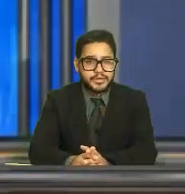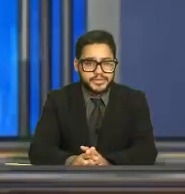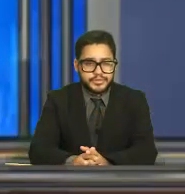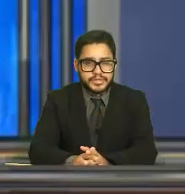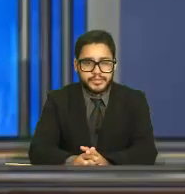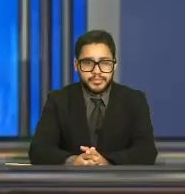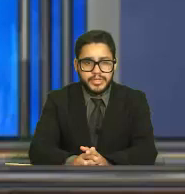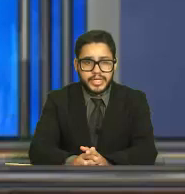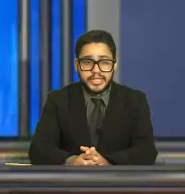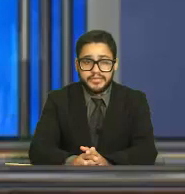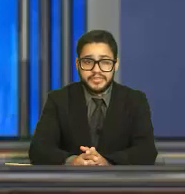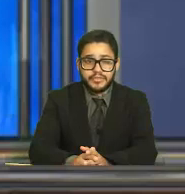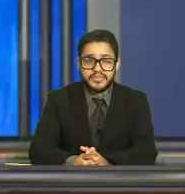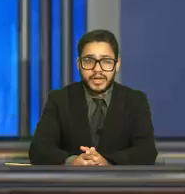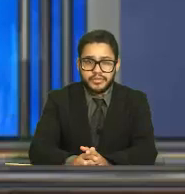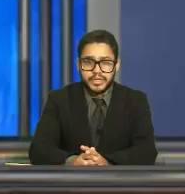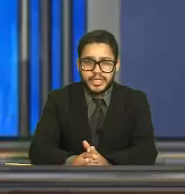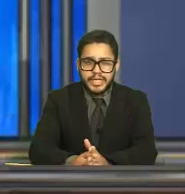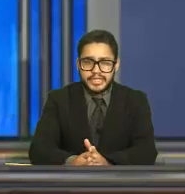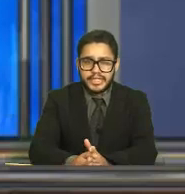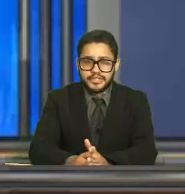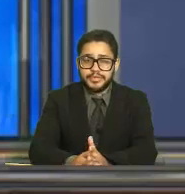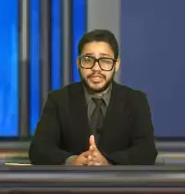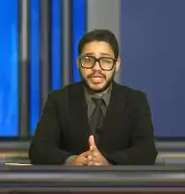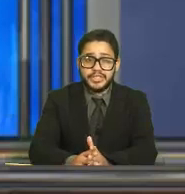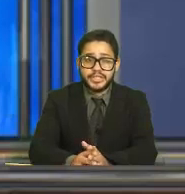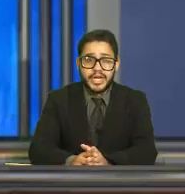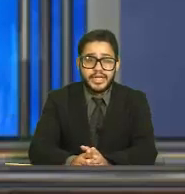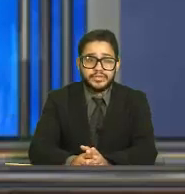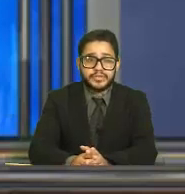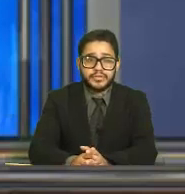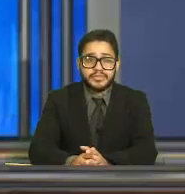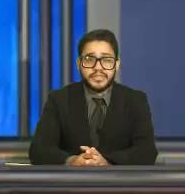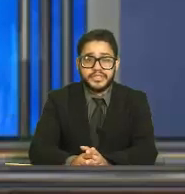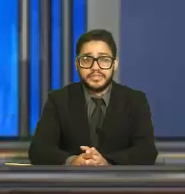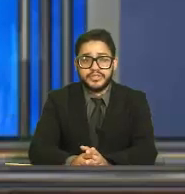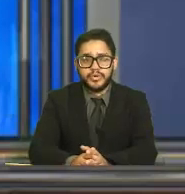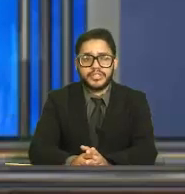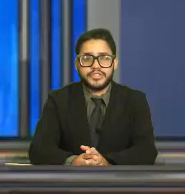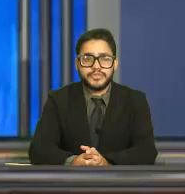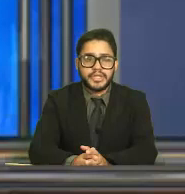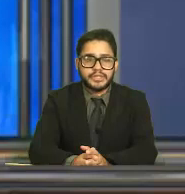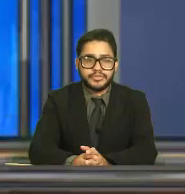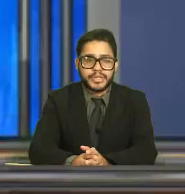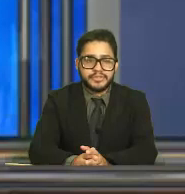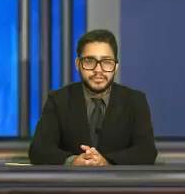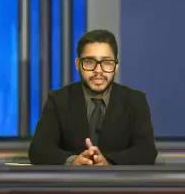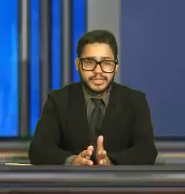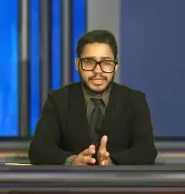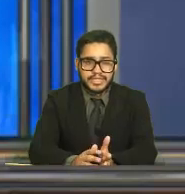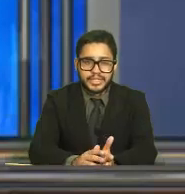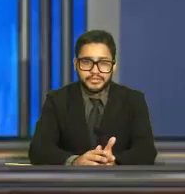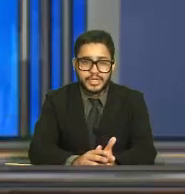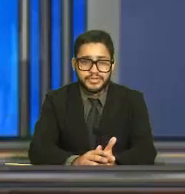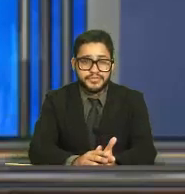Nacional de Segurança Pública e Defesa Social Entre as prioridades A redução dos índices de mortes violentas no Brasil